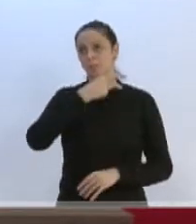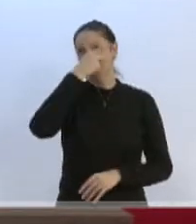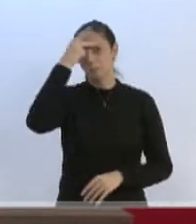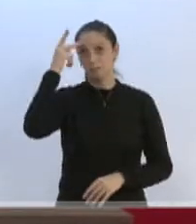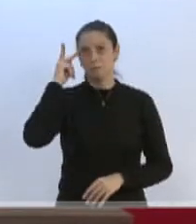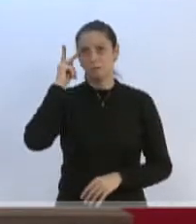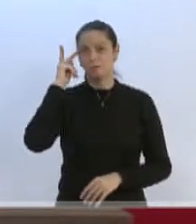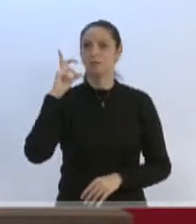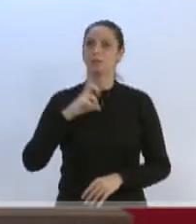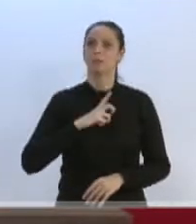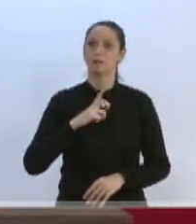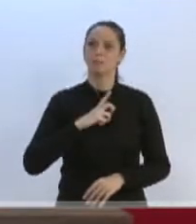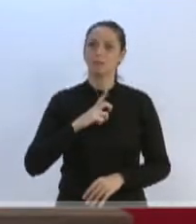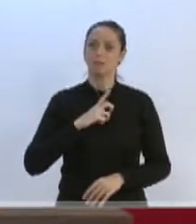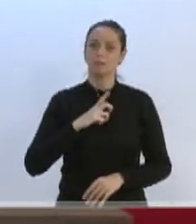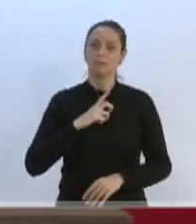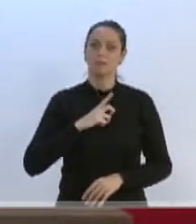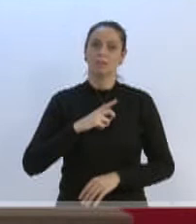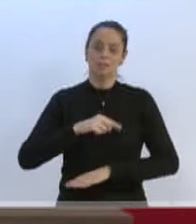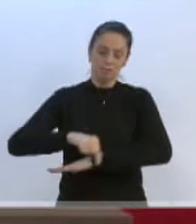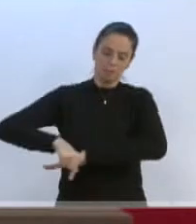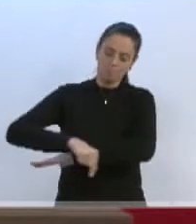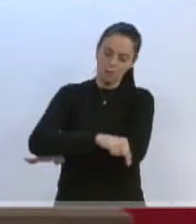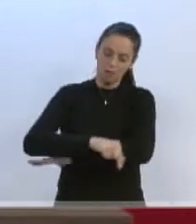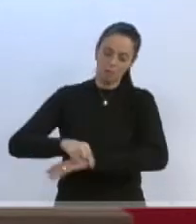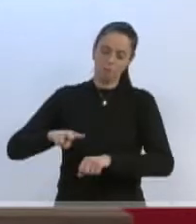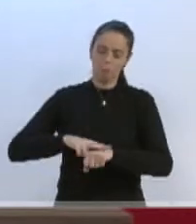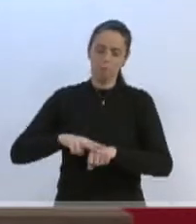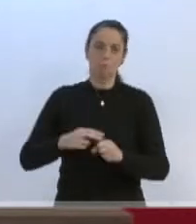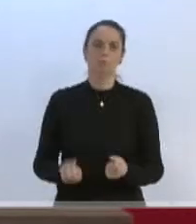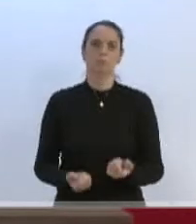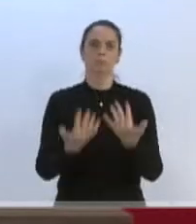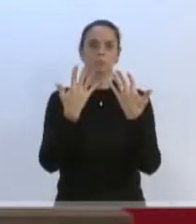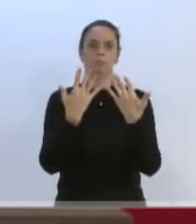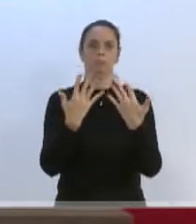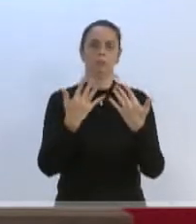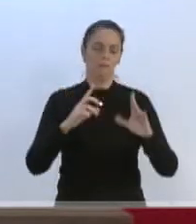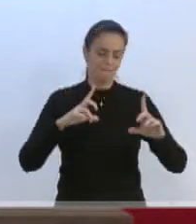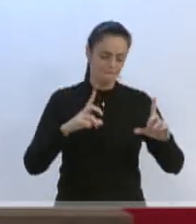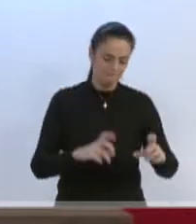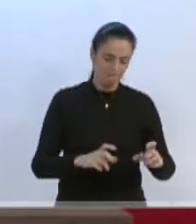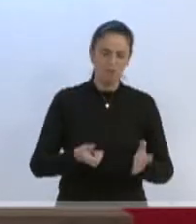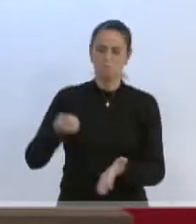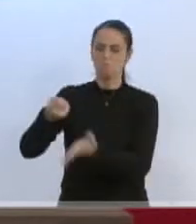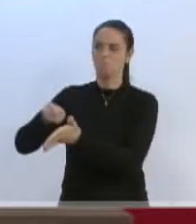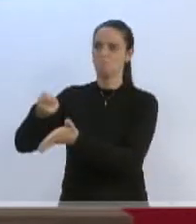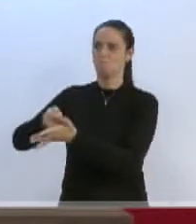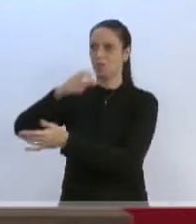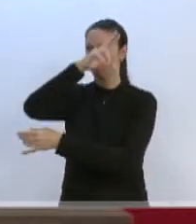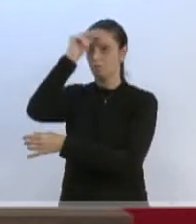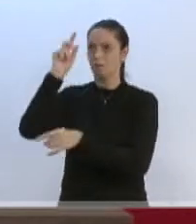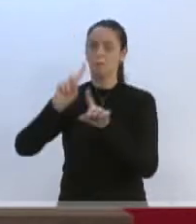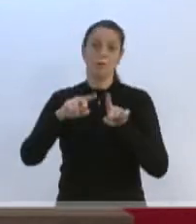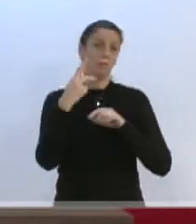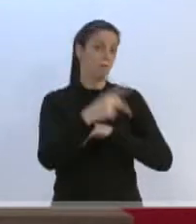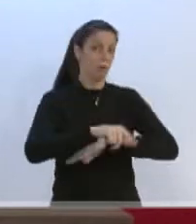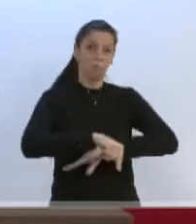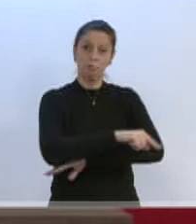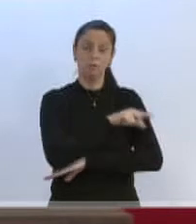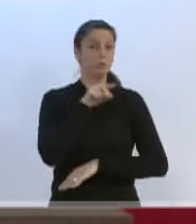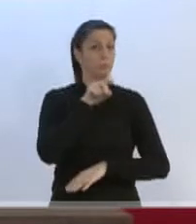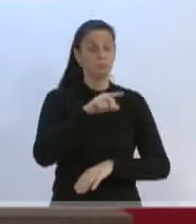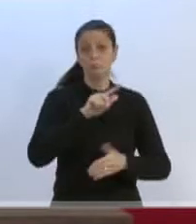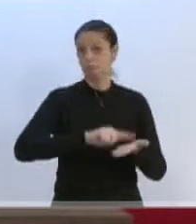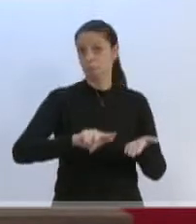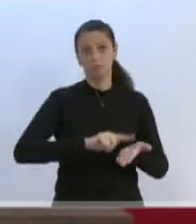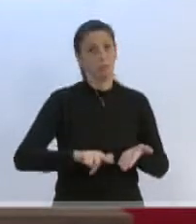que têm um mato na sua calçada, ele bate falta e cobre do executivo, mas a calçada é dele. Ele tem que limpar.